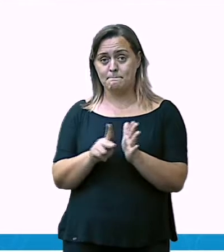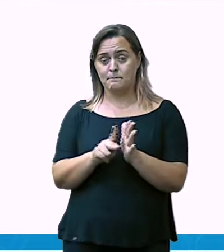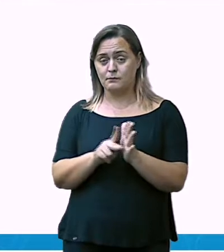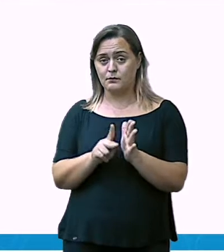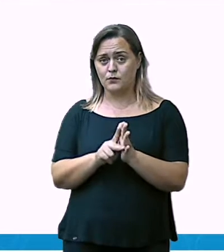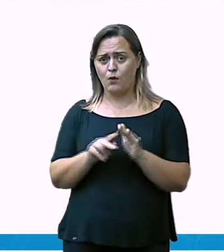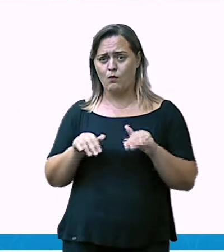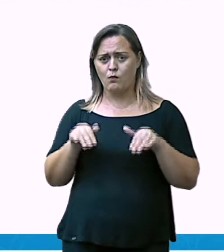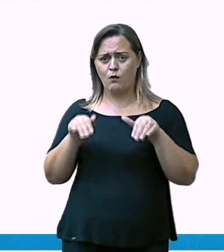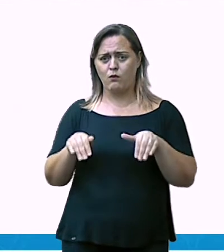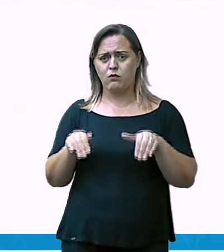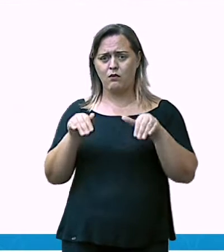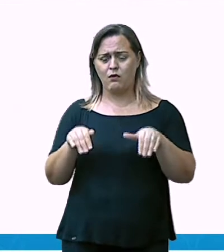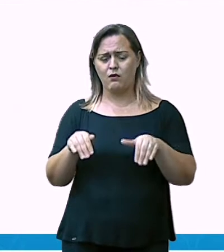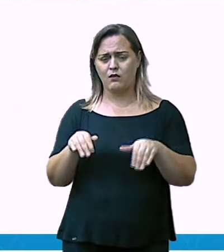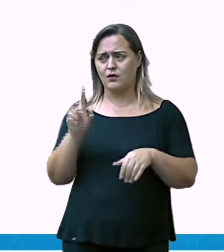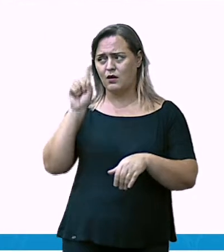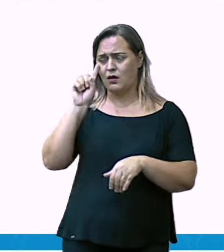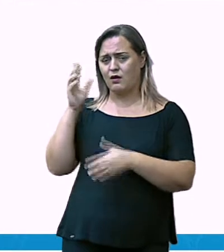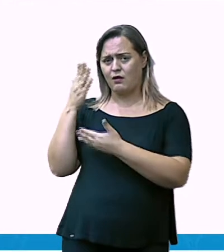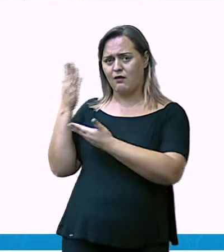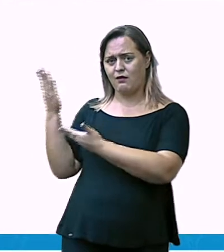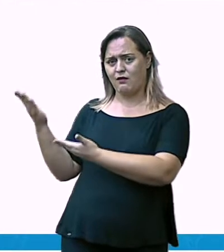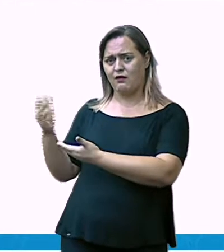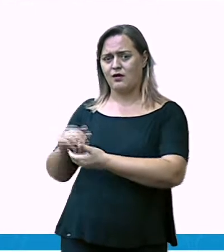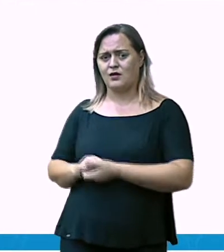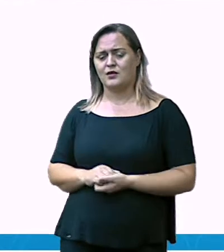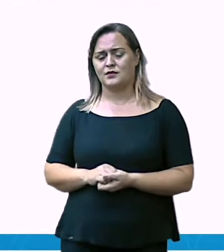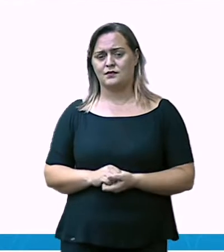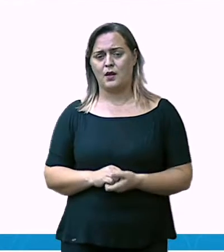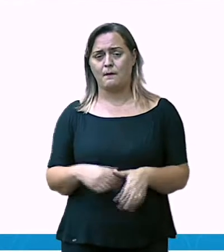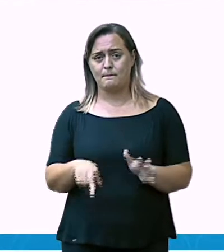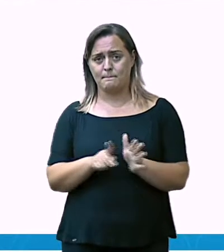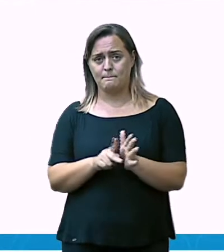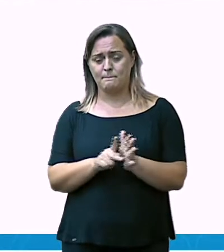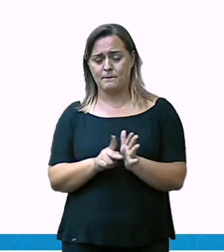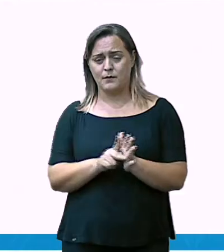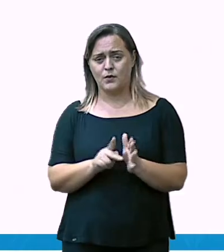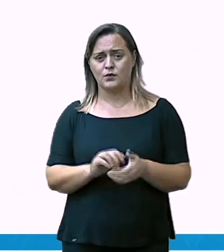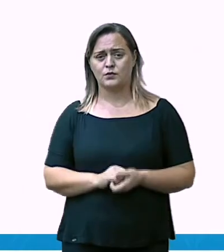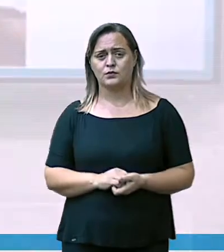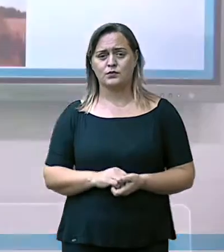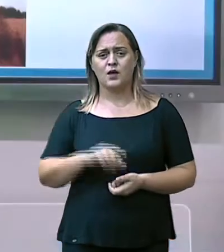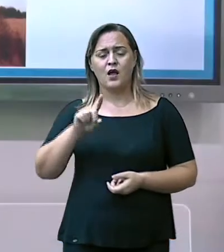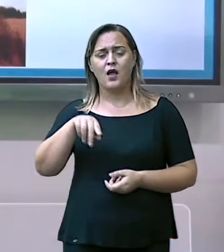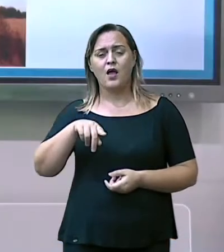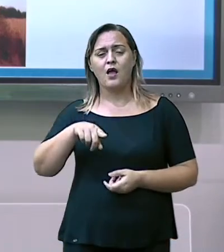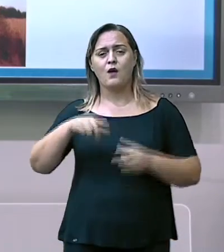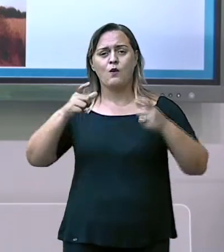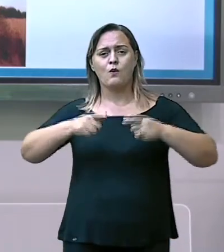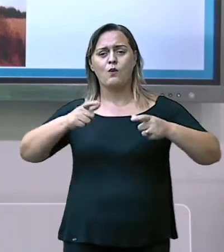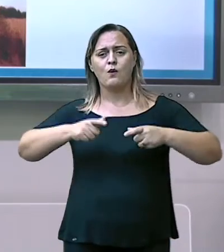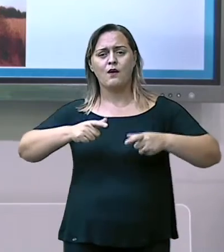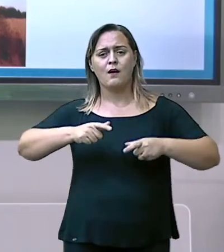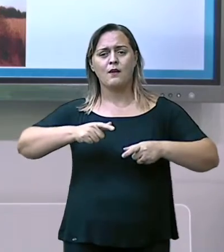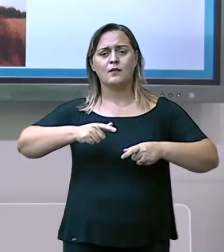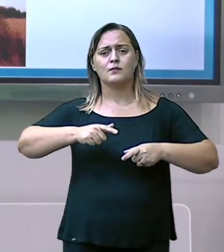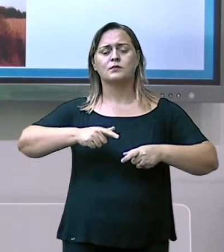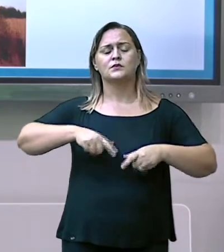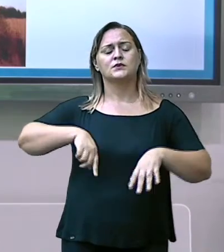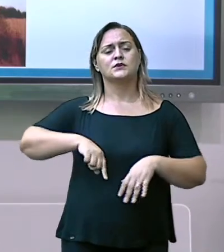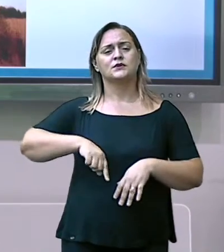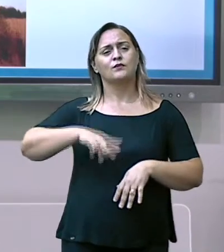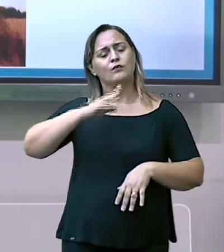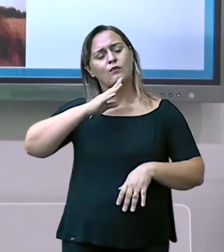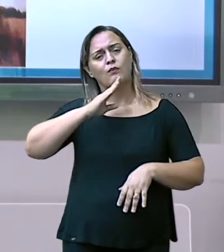essa paisagem, ela é bem conhecida, certo? Do deserto na Austrália, tá?